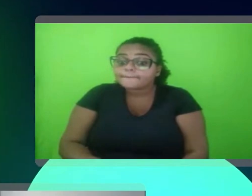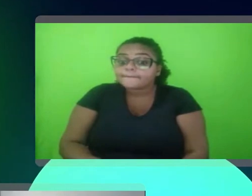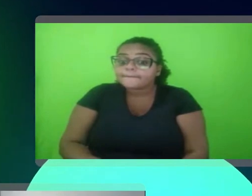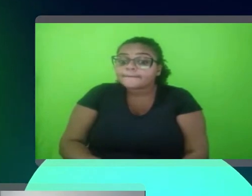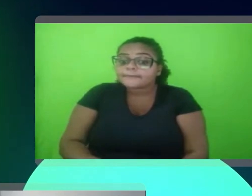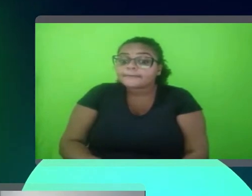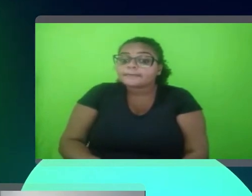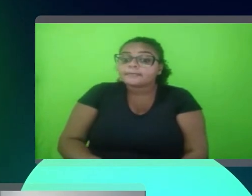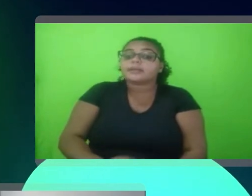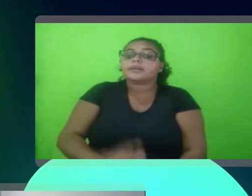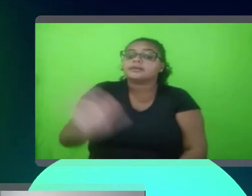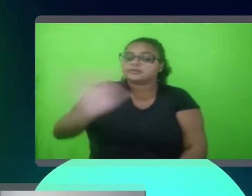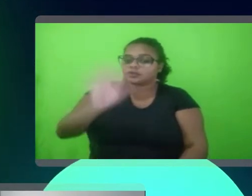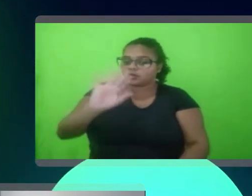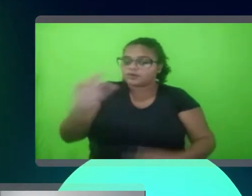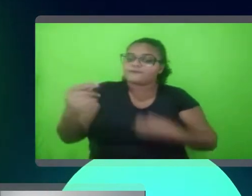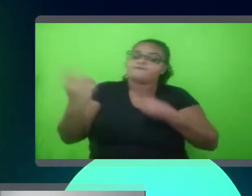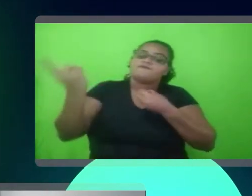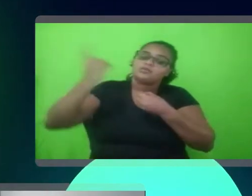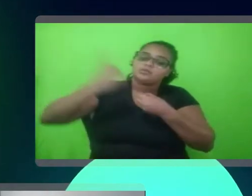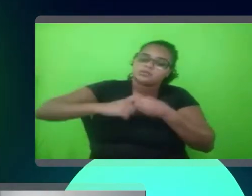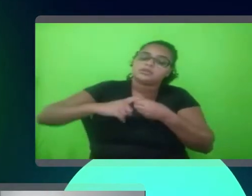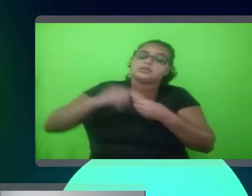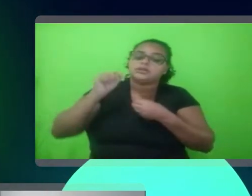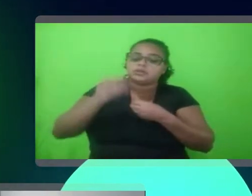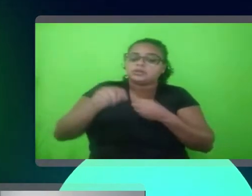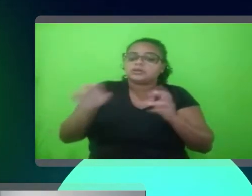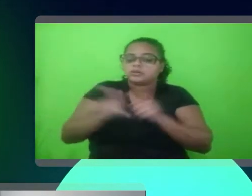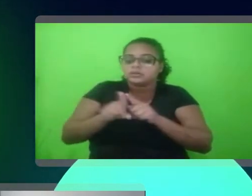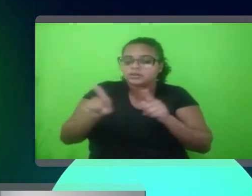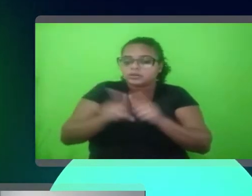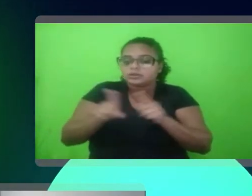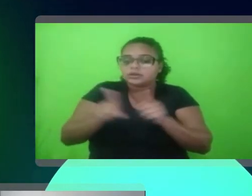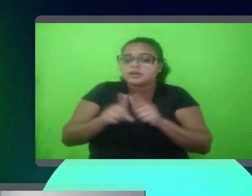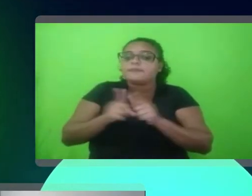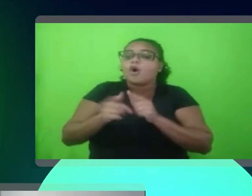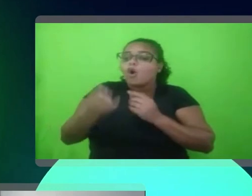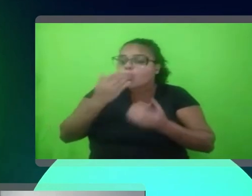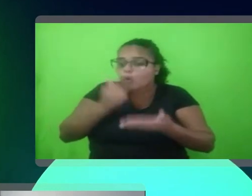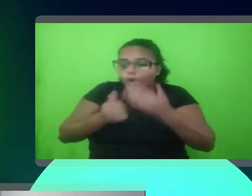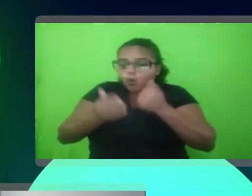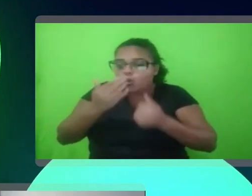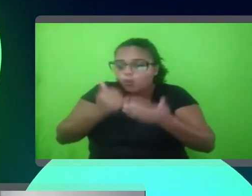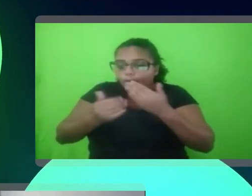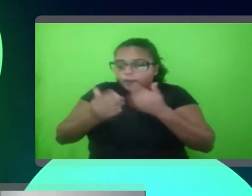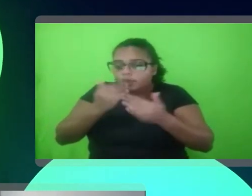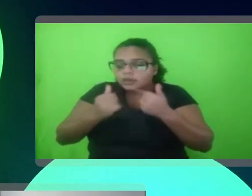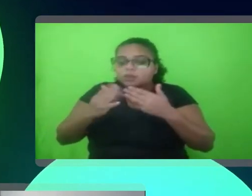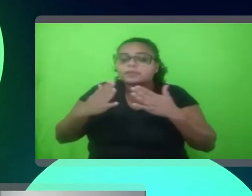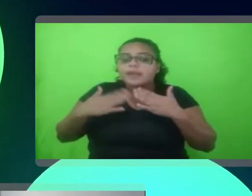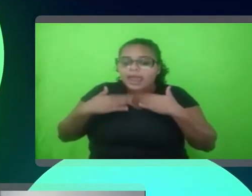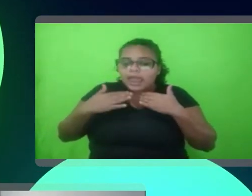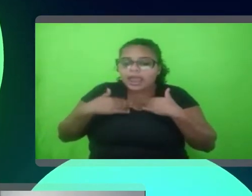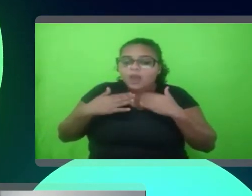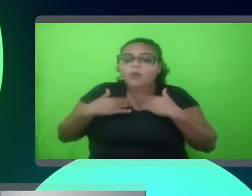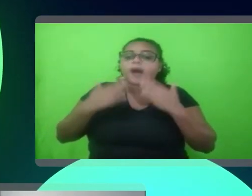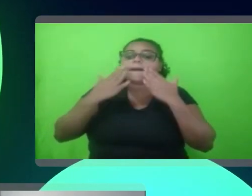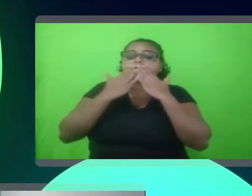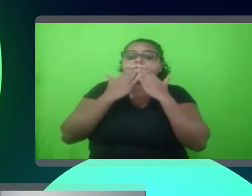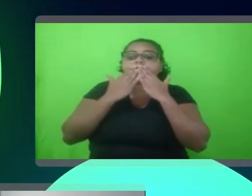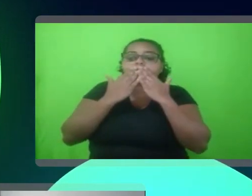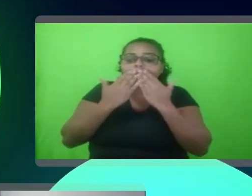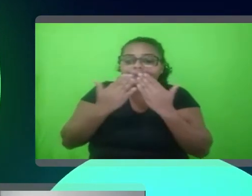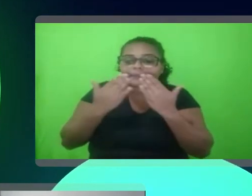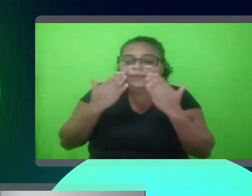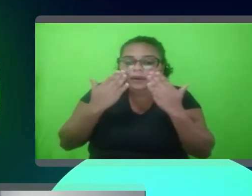Ahá, voltei, me comeram, era para eu apresentar o